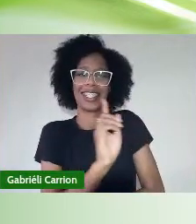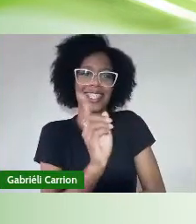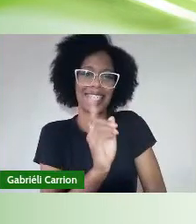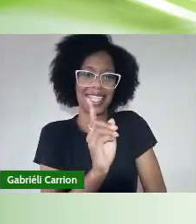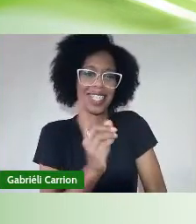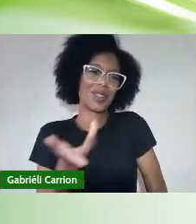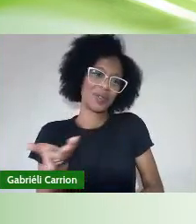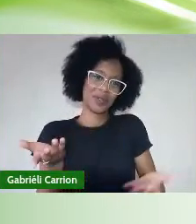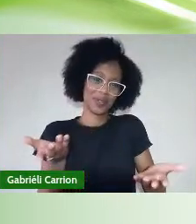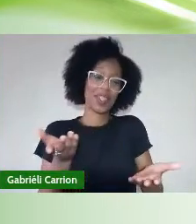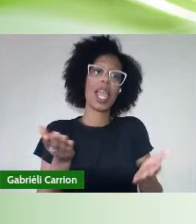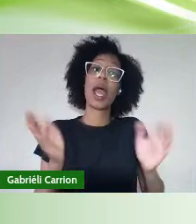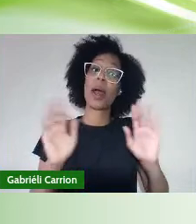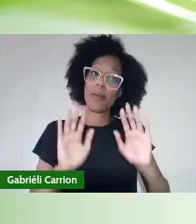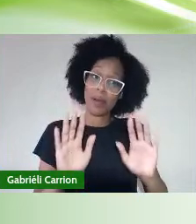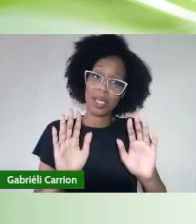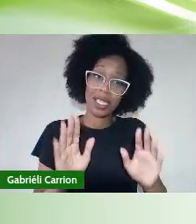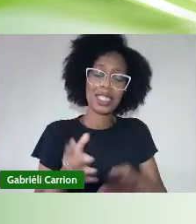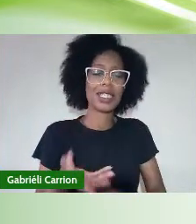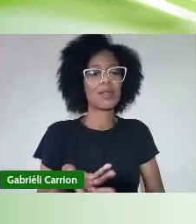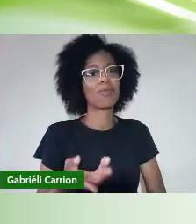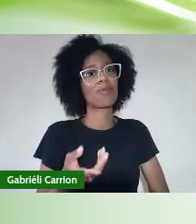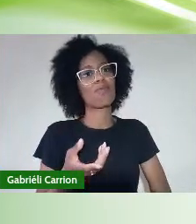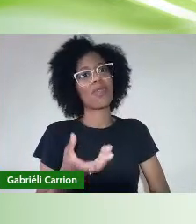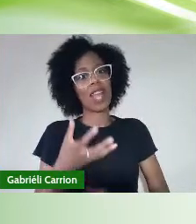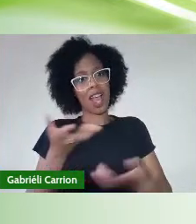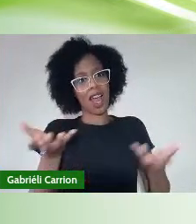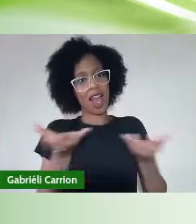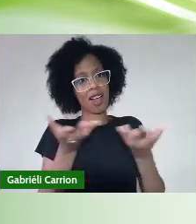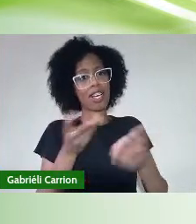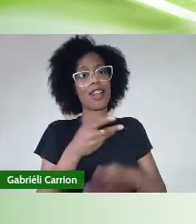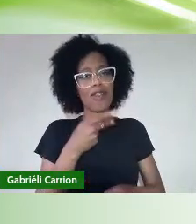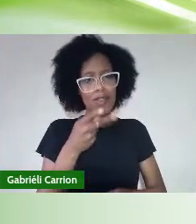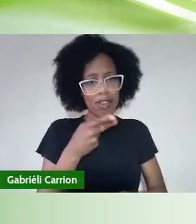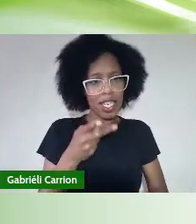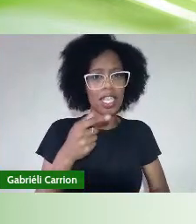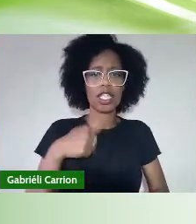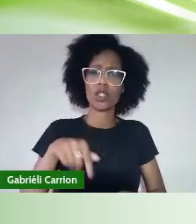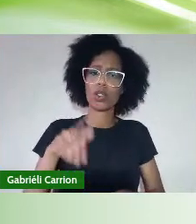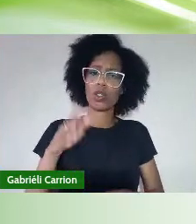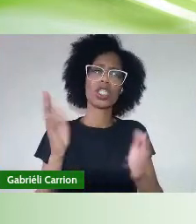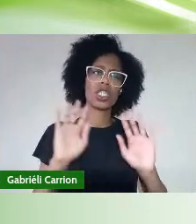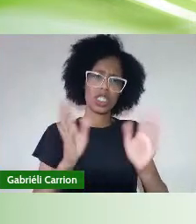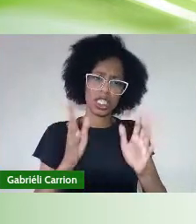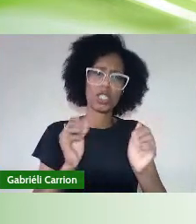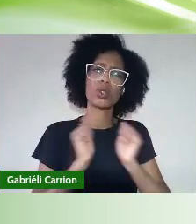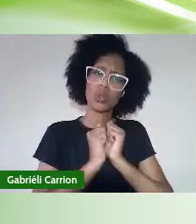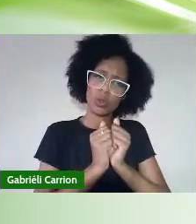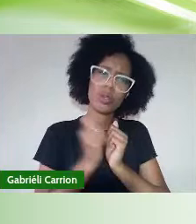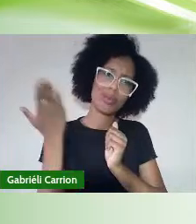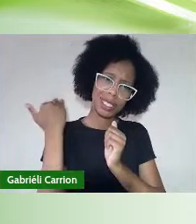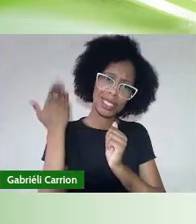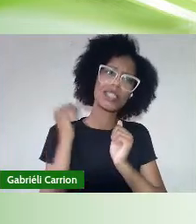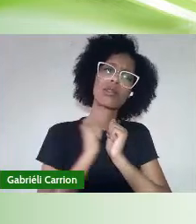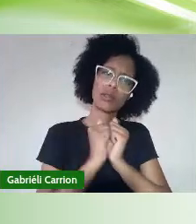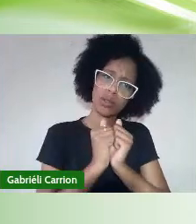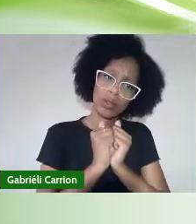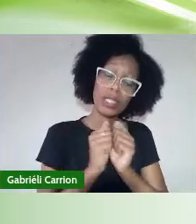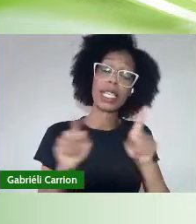aqui, então Em memória A todos Que já estiveram conosco E que